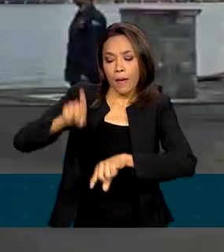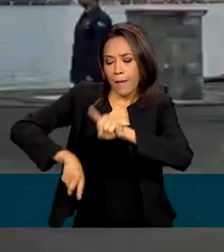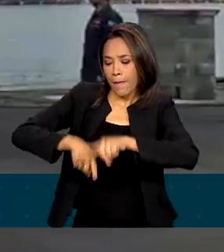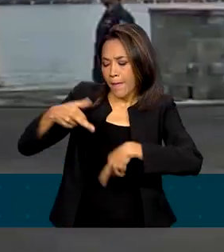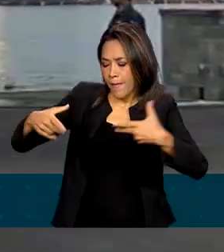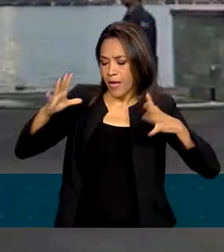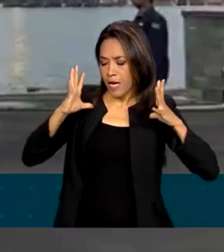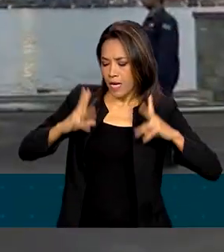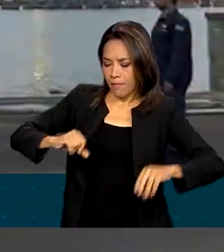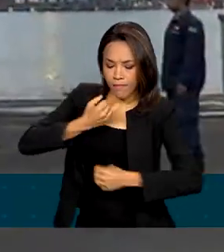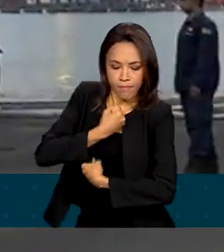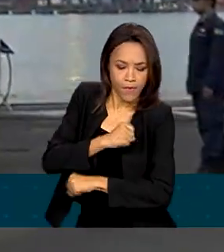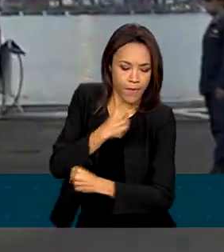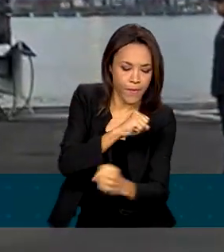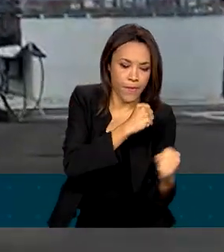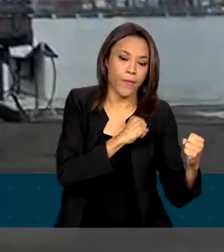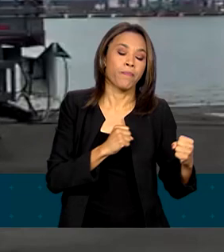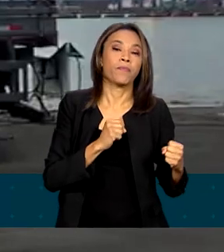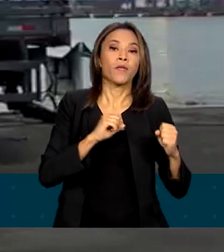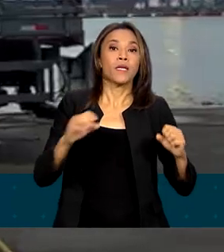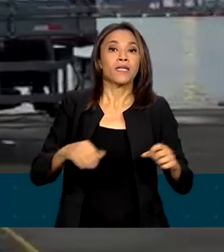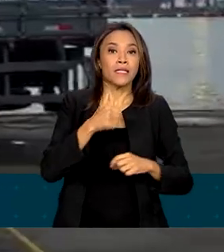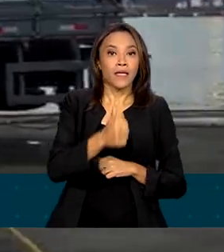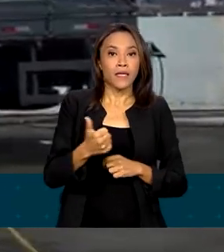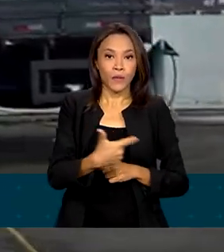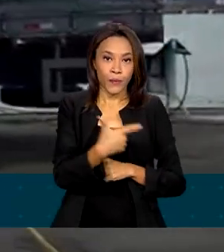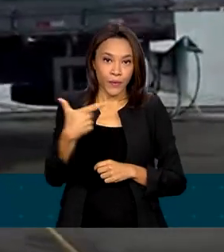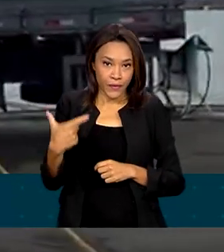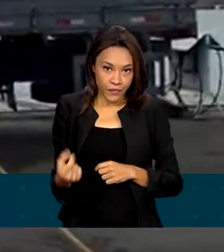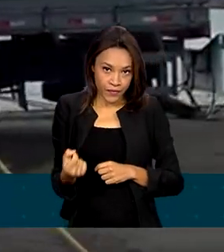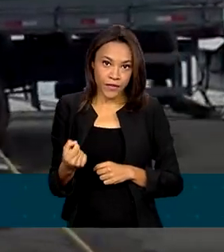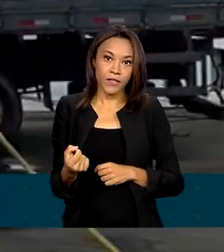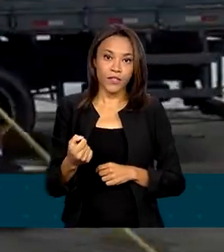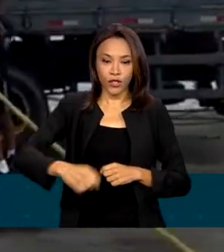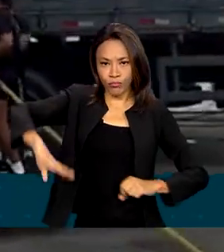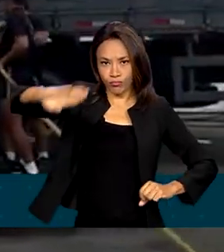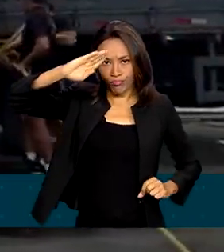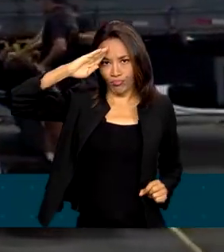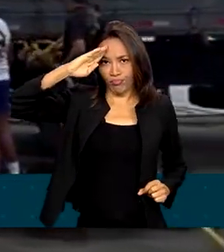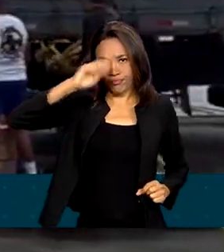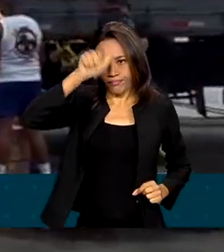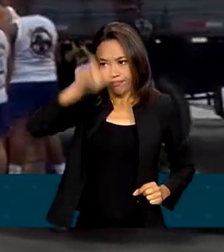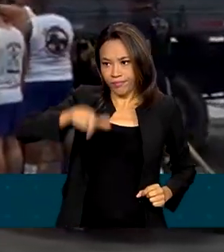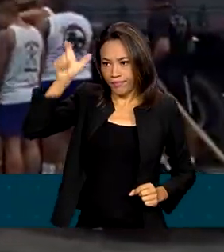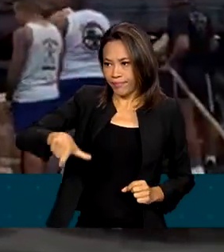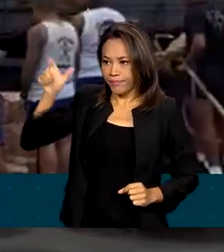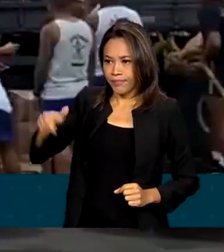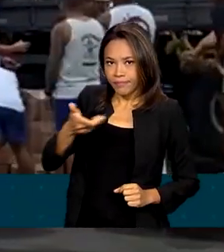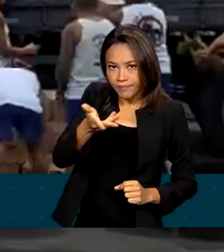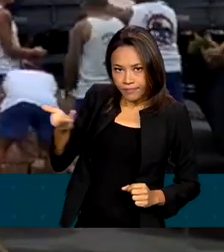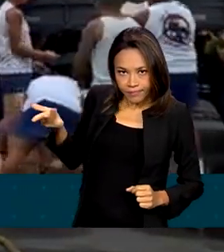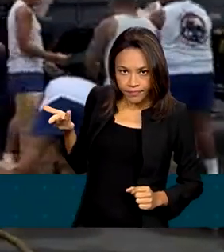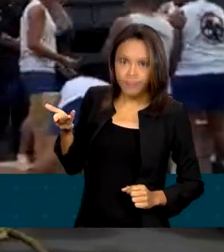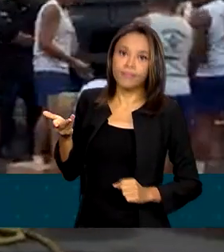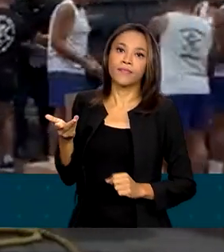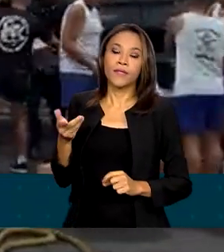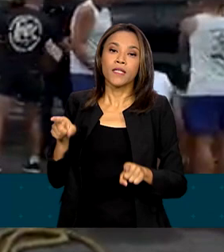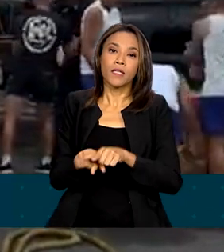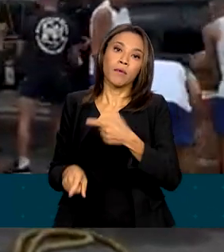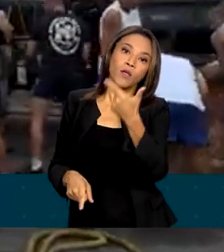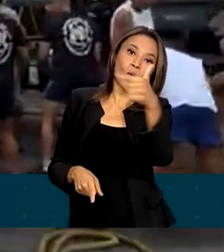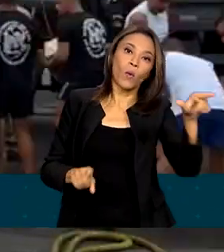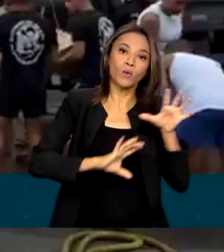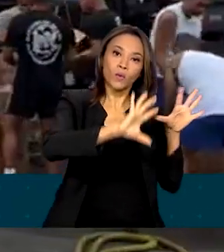e limpeza. 120 militares do Grupamento de Patrulha Naval do Sul-Sudeste e do